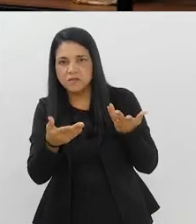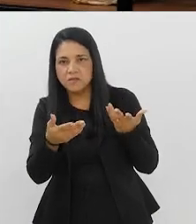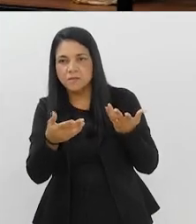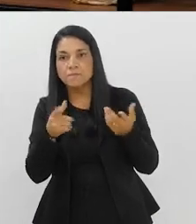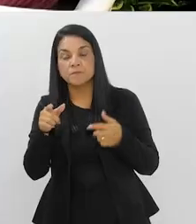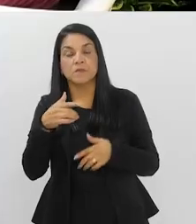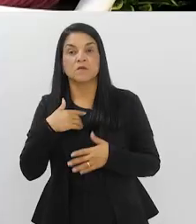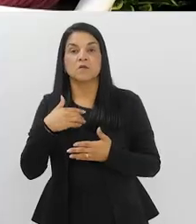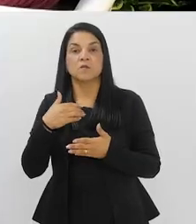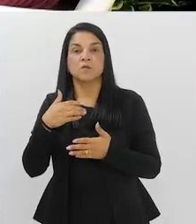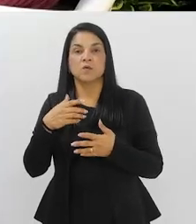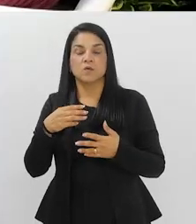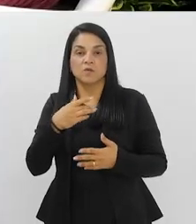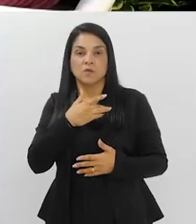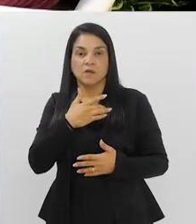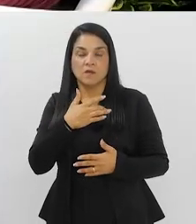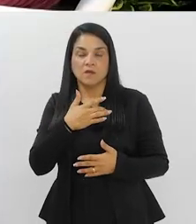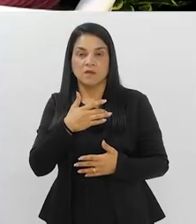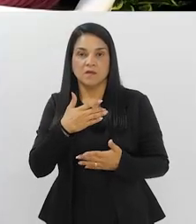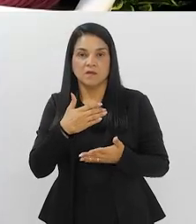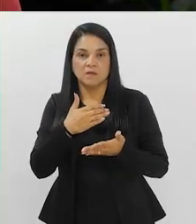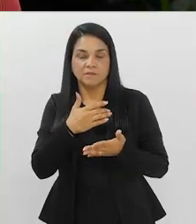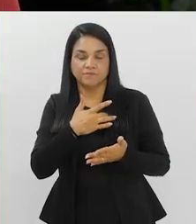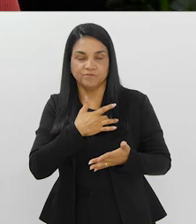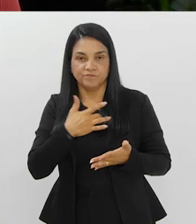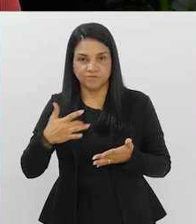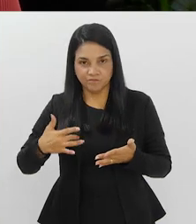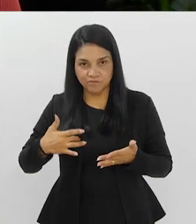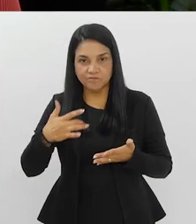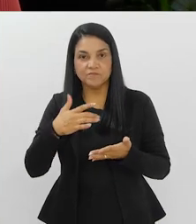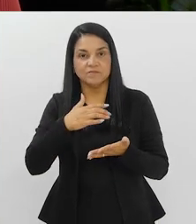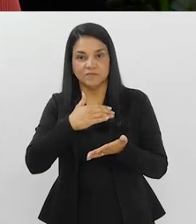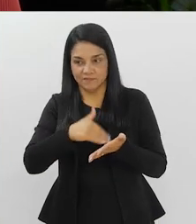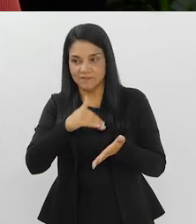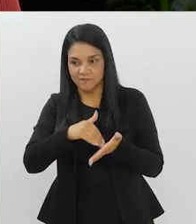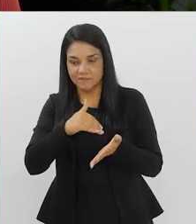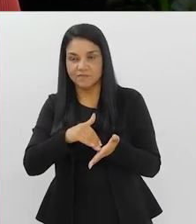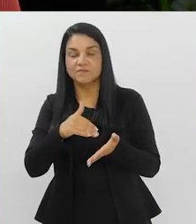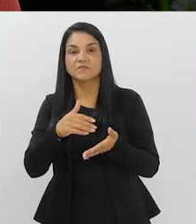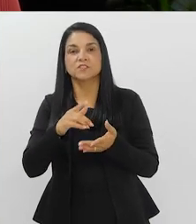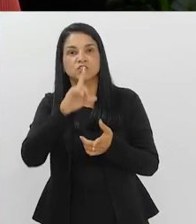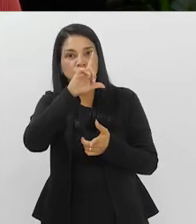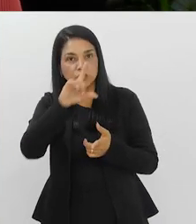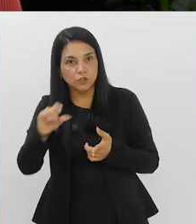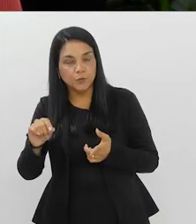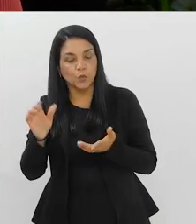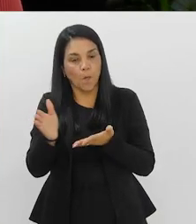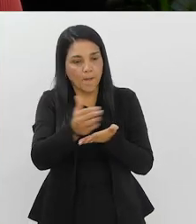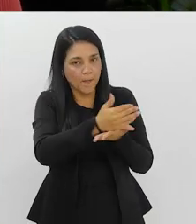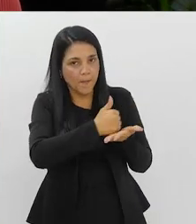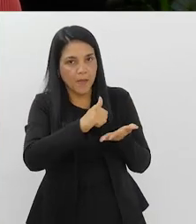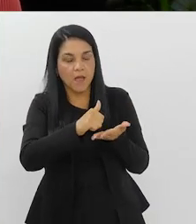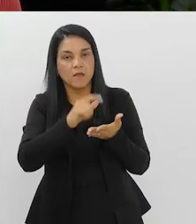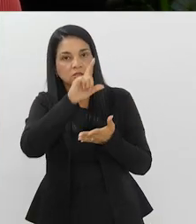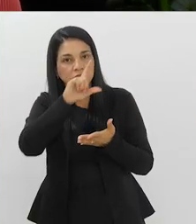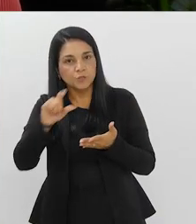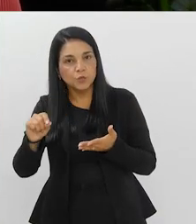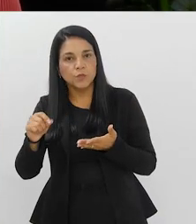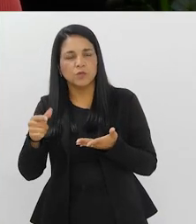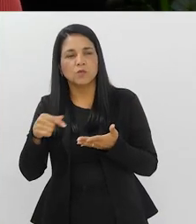Saúde uma das quedas, inclusive, se deu na BCG, né? Você acha que isso tem alguma relação com pandemia?